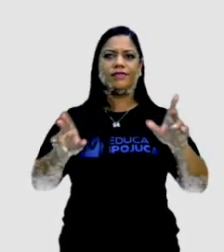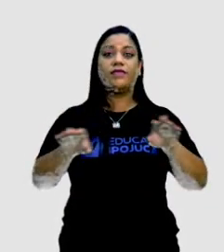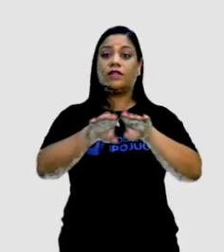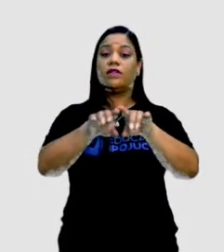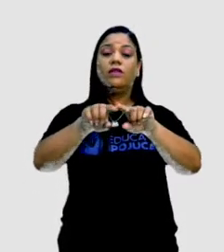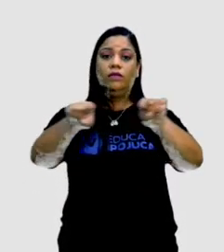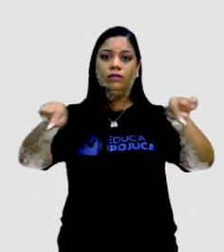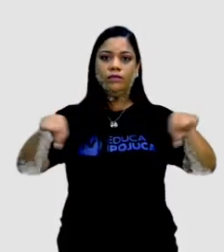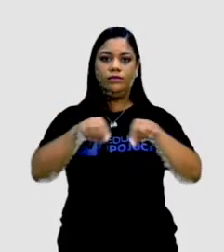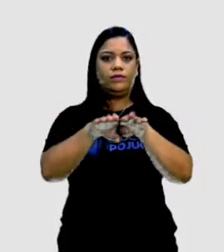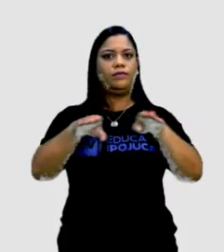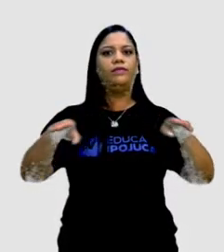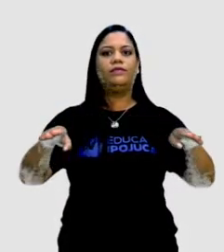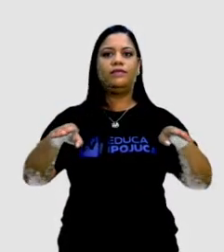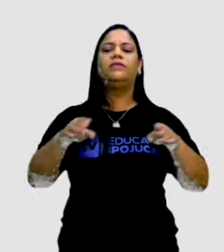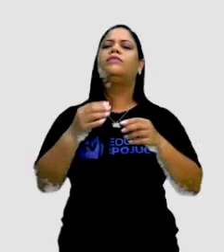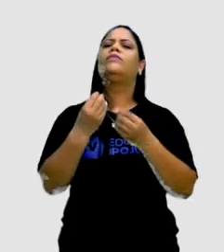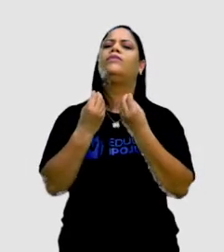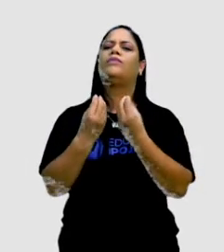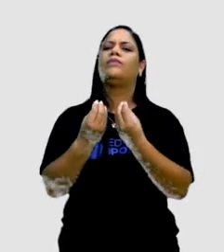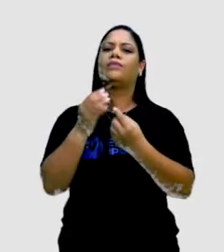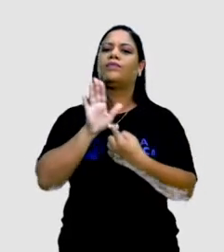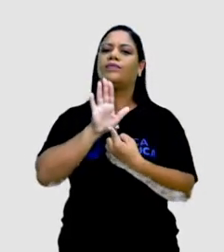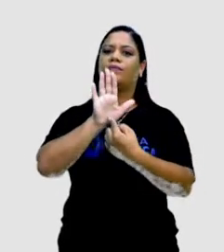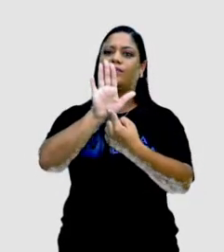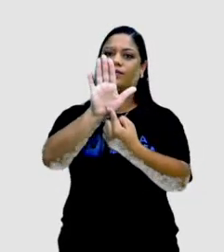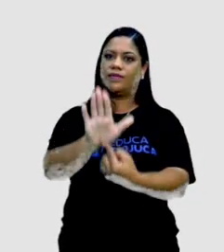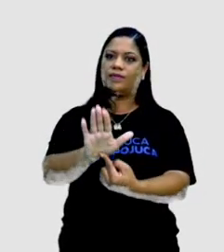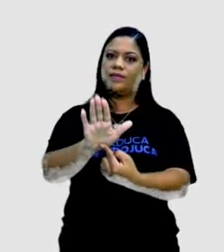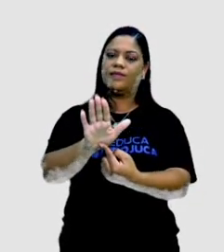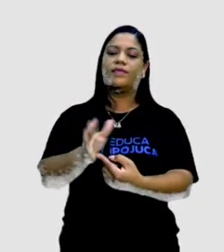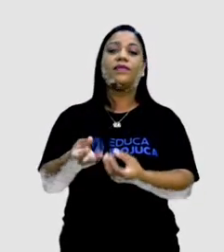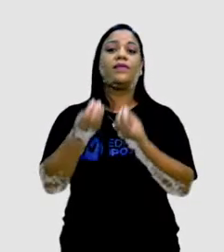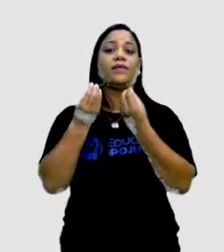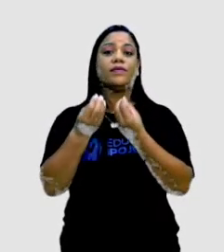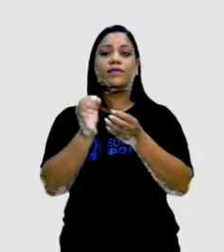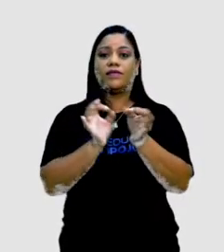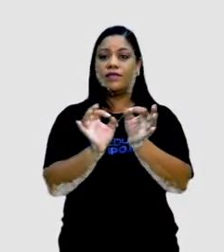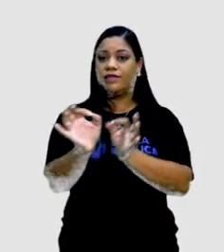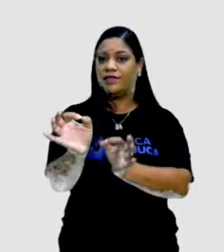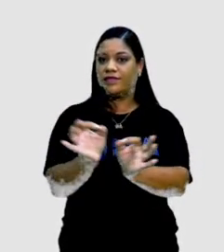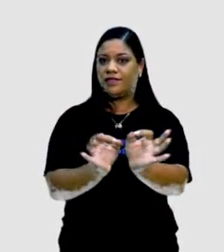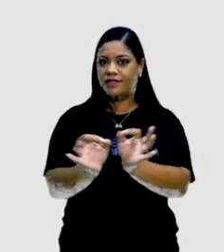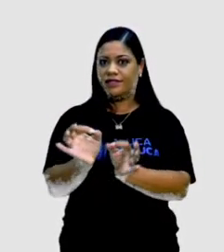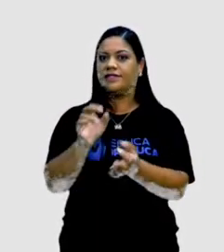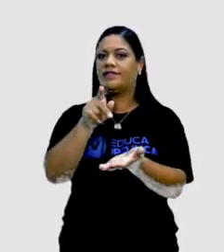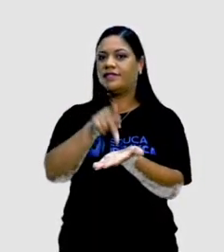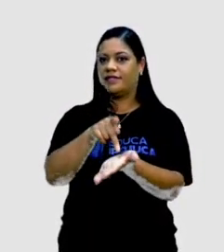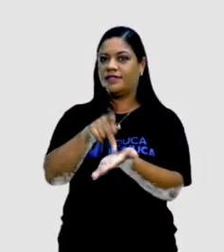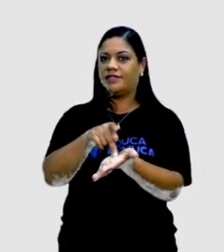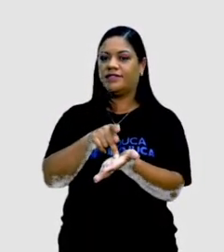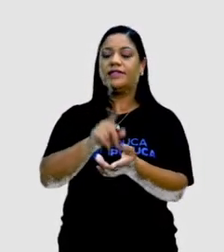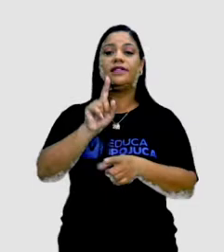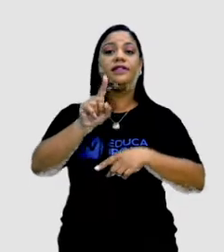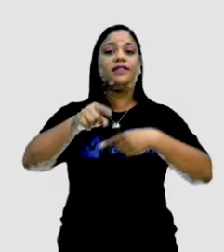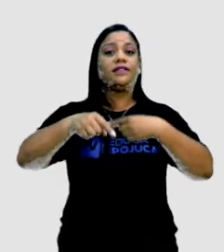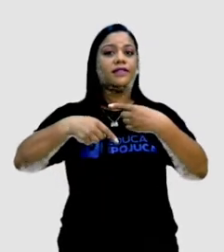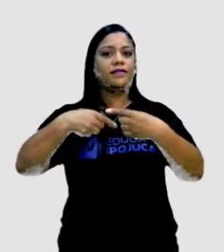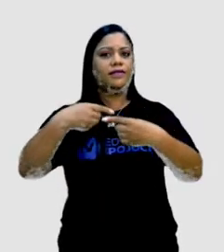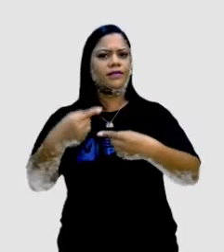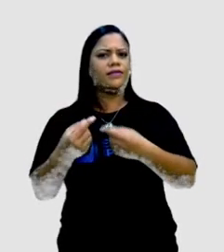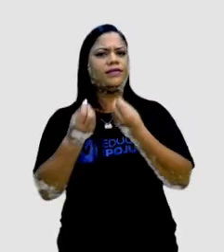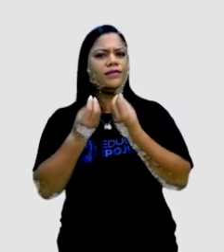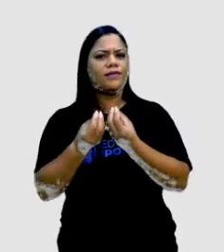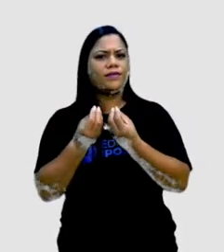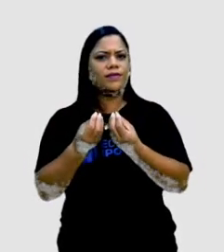mesa redonda. Como é que eu vou apresentar isso? Como é que eu vou organizar, na verdade? E depois, como é